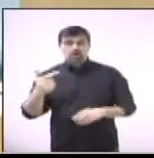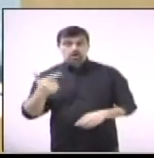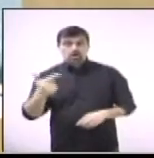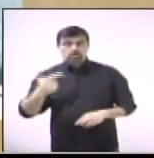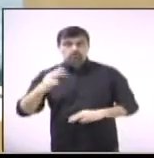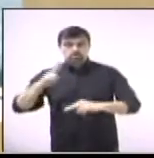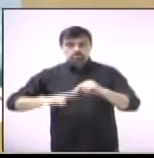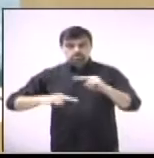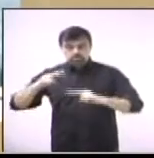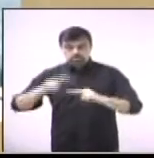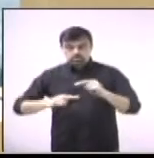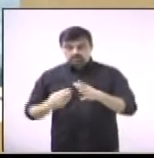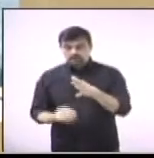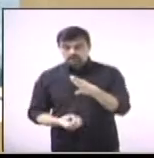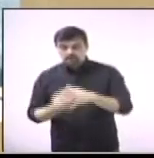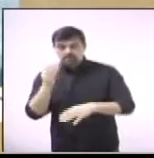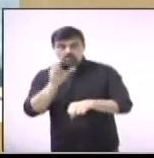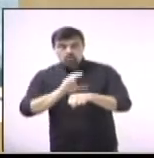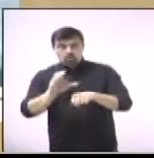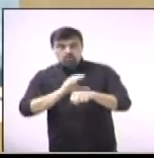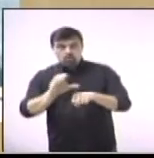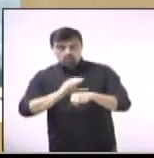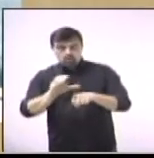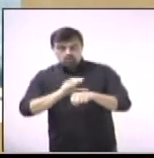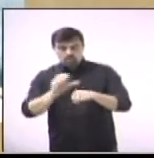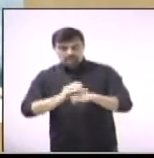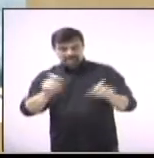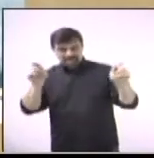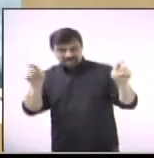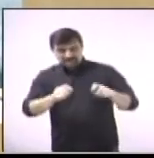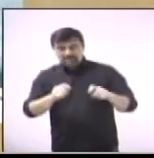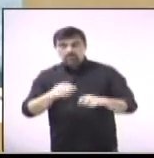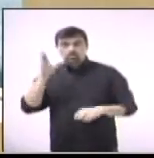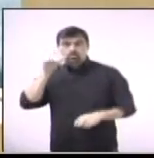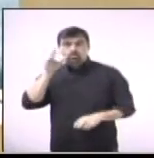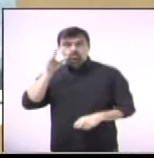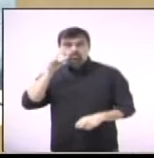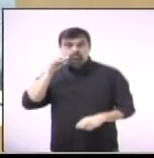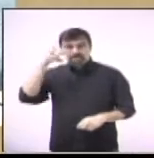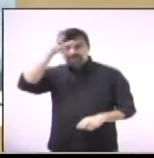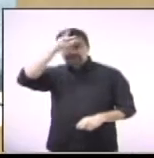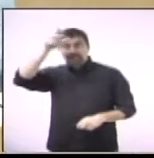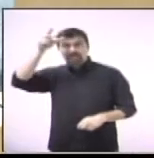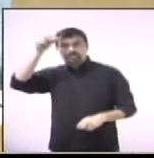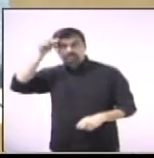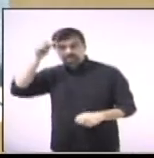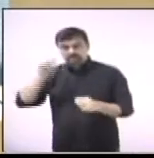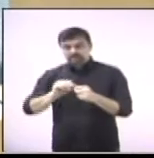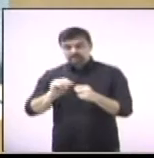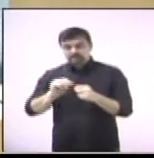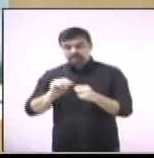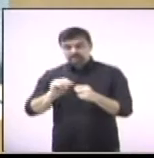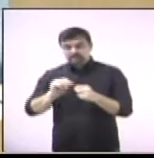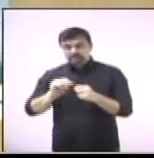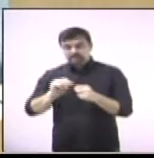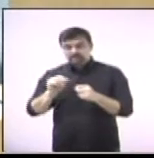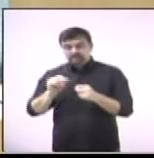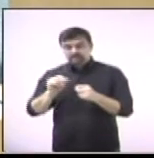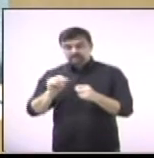foi feita capacitação com as entidades, os funcionários da prefeitura, sob o marco regulatório